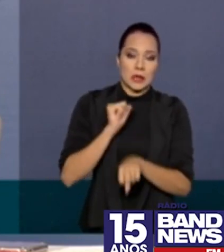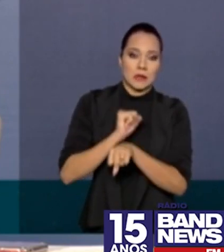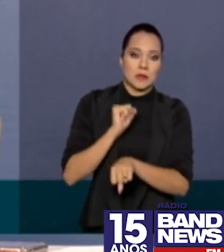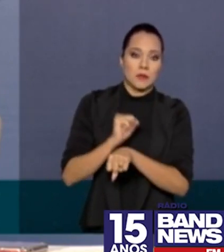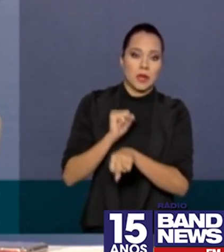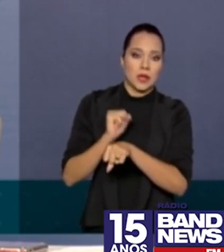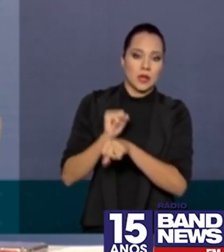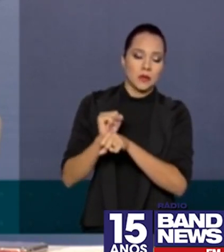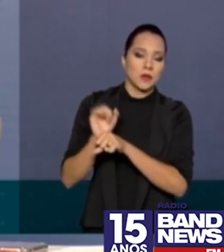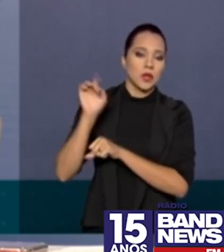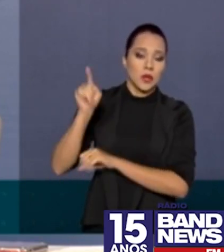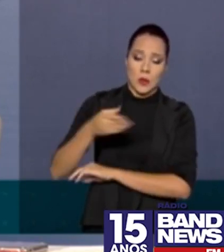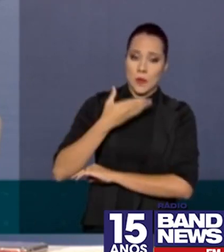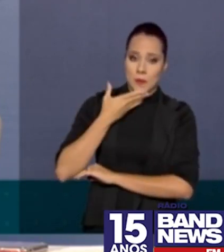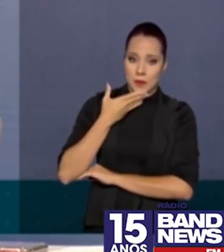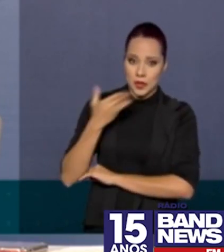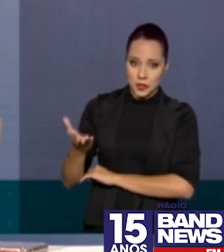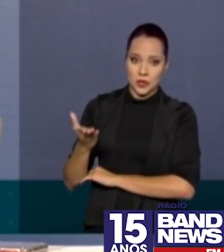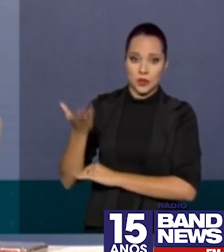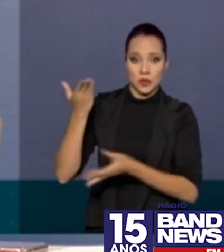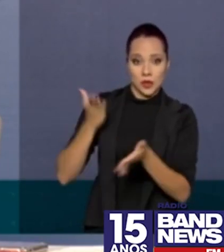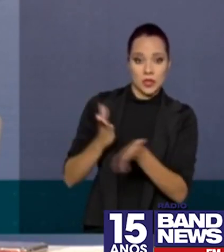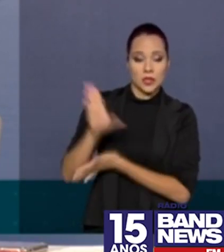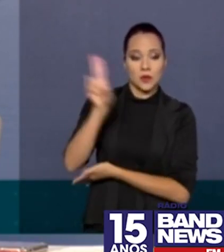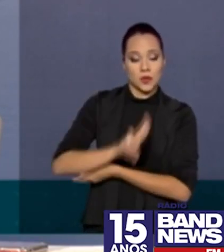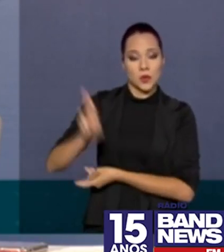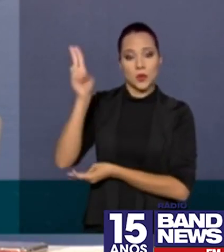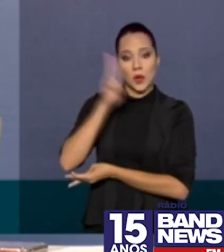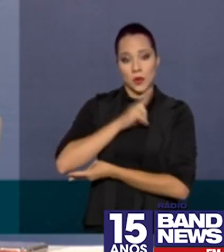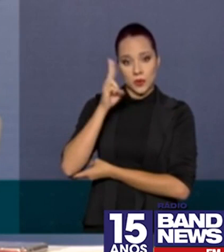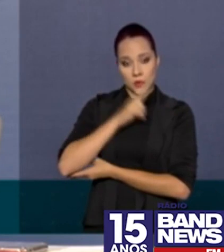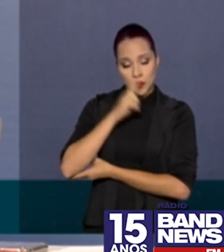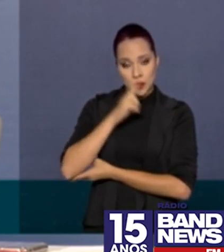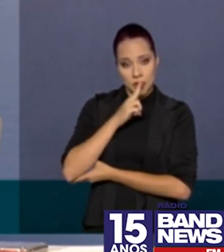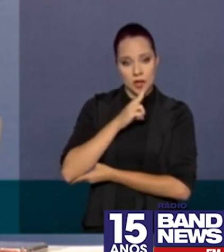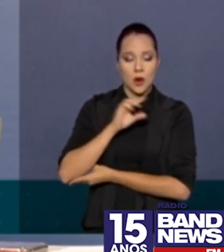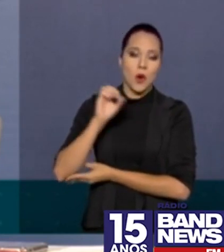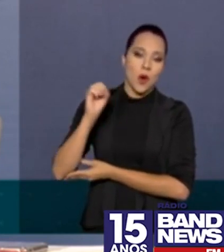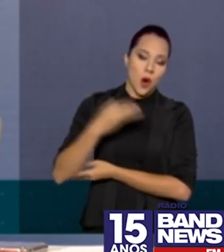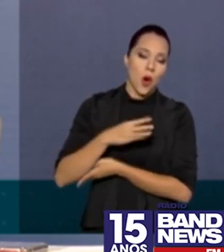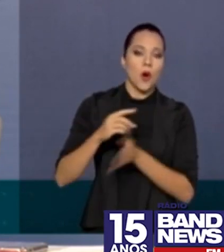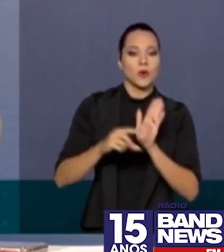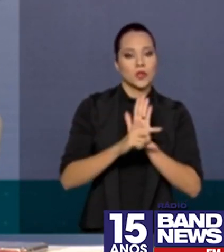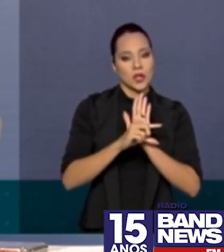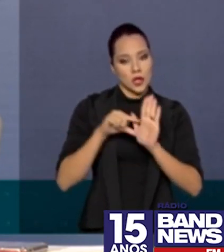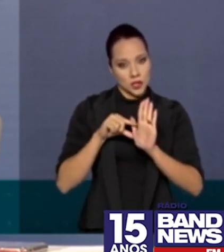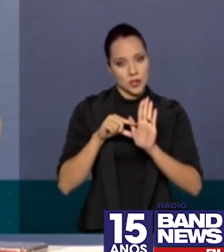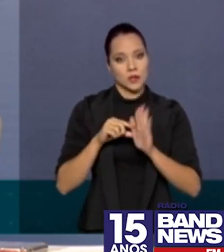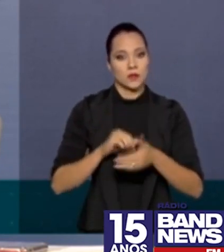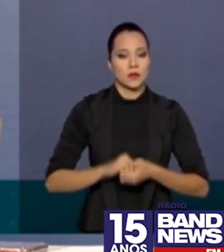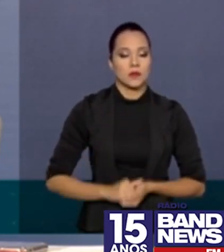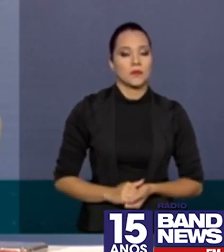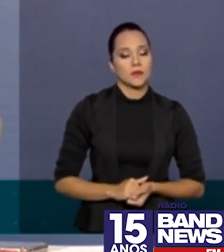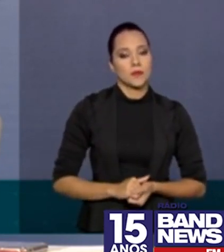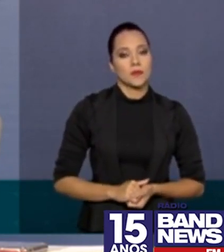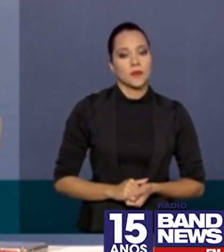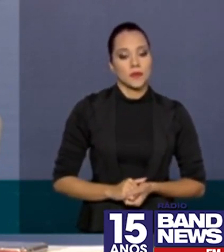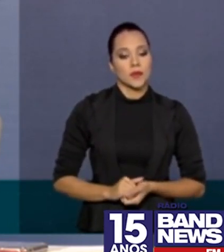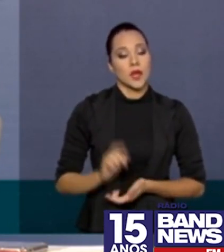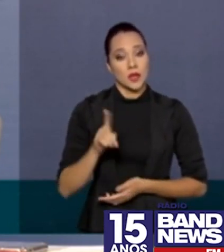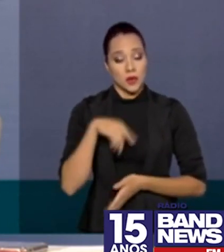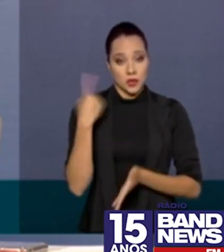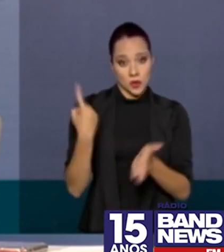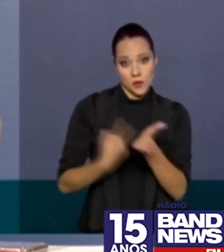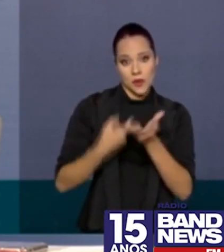a submissão de um pedido de autorização de uso emergencial ou de registro. A gente